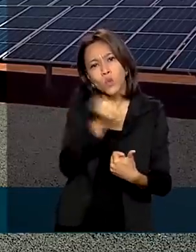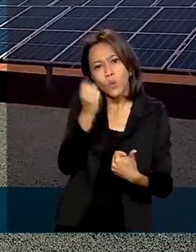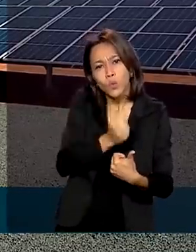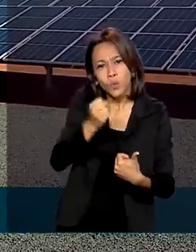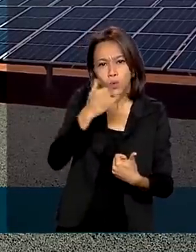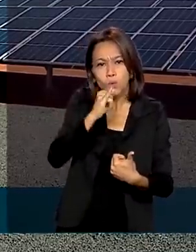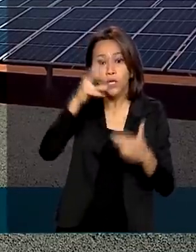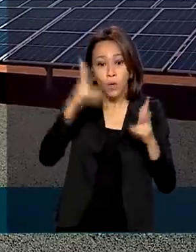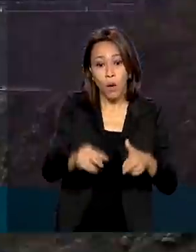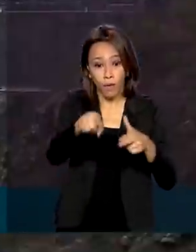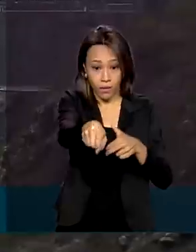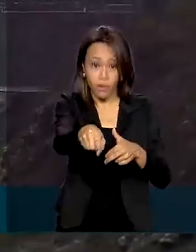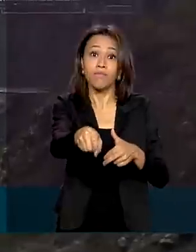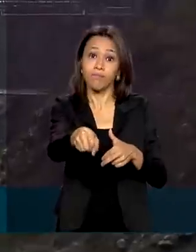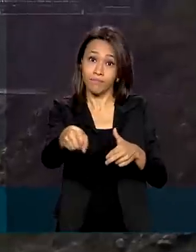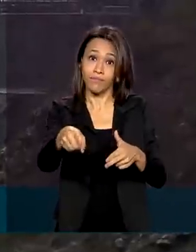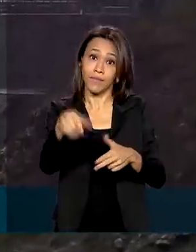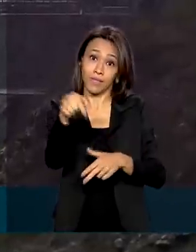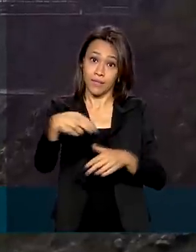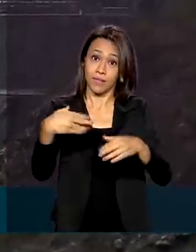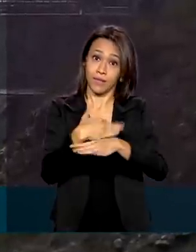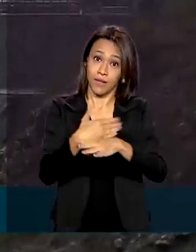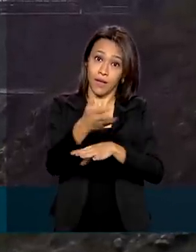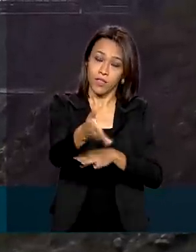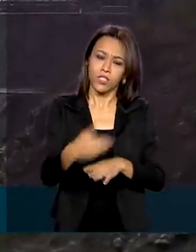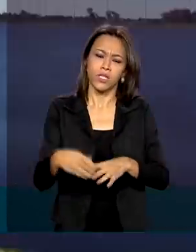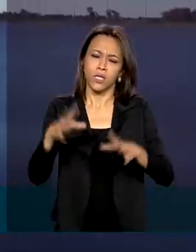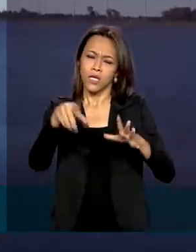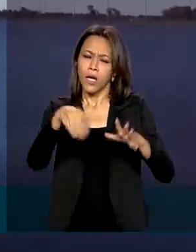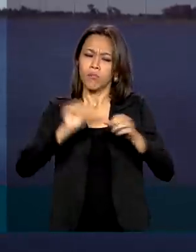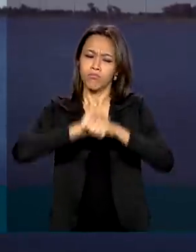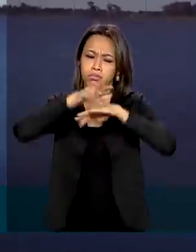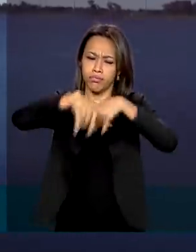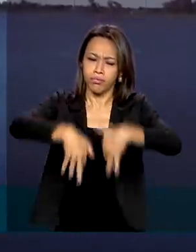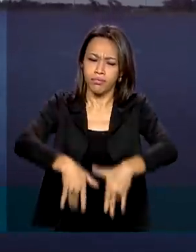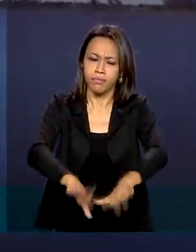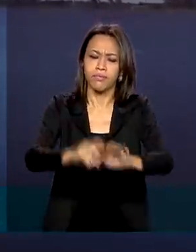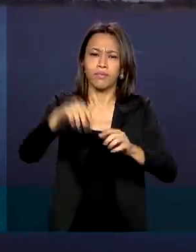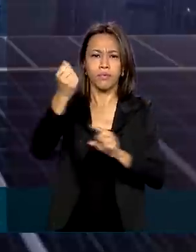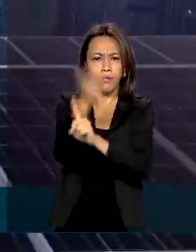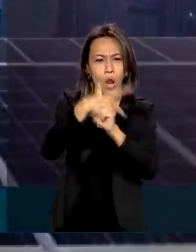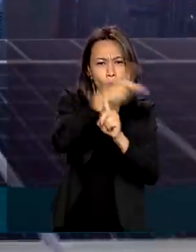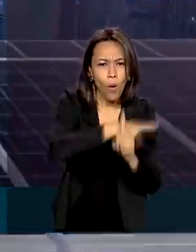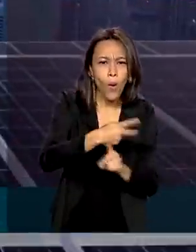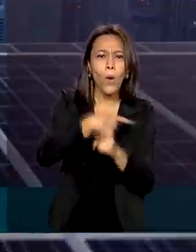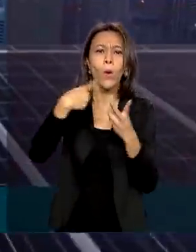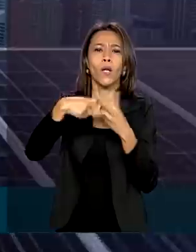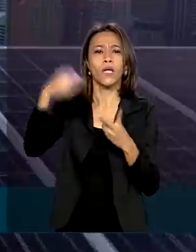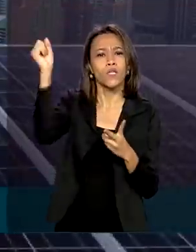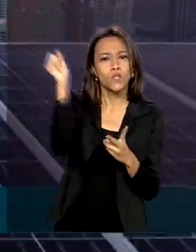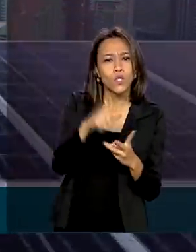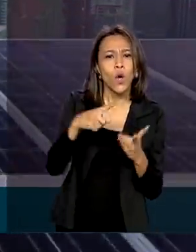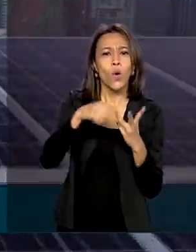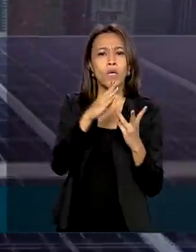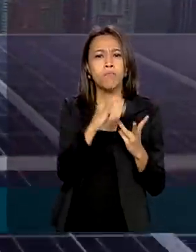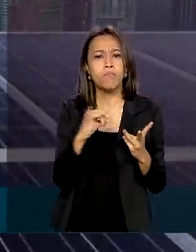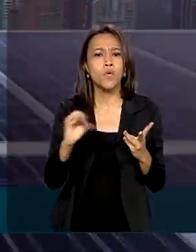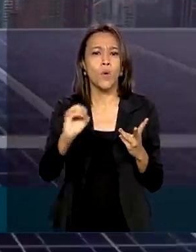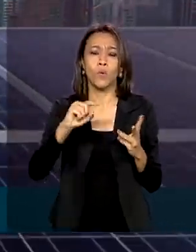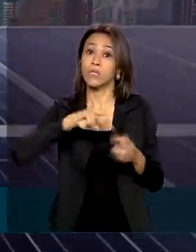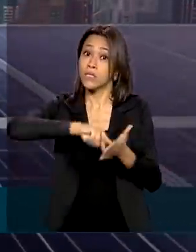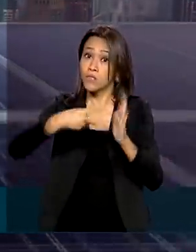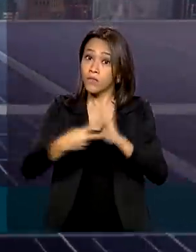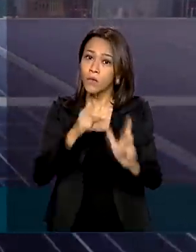como a de Caldas Novas. As fontes limpas, hidrelétrica, eólica, biomassa e solar, representam